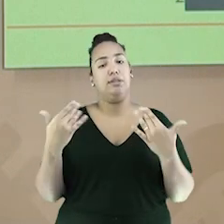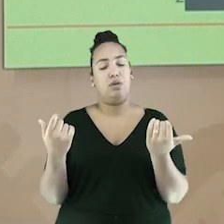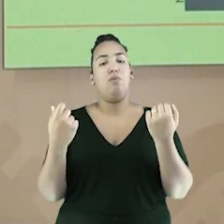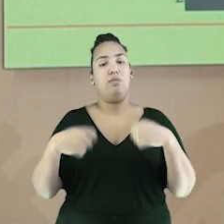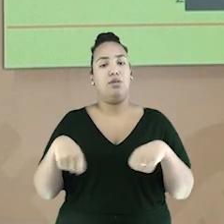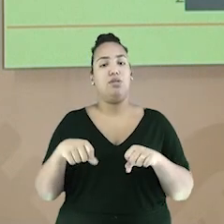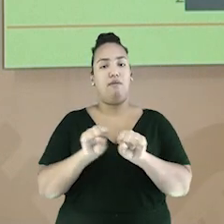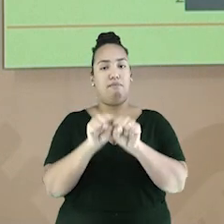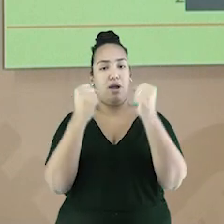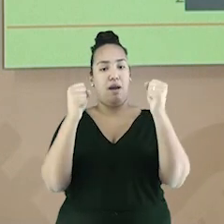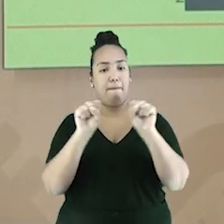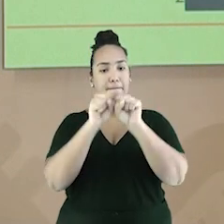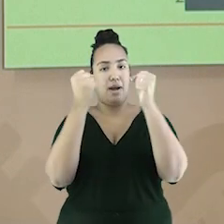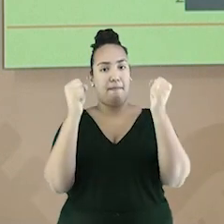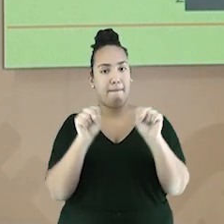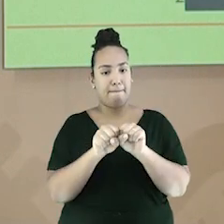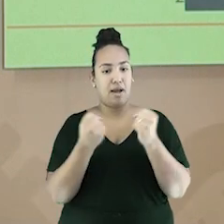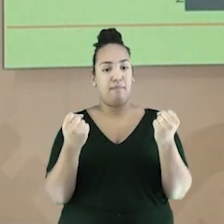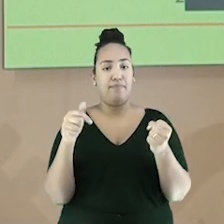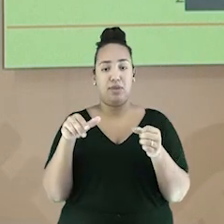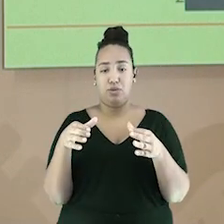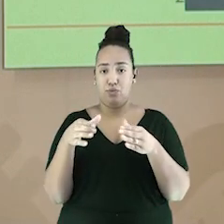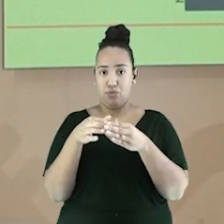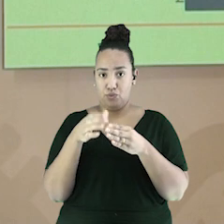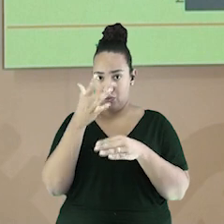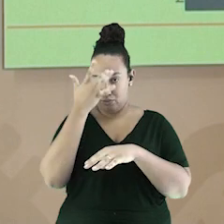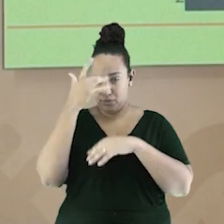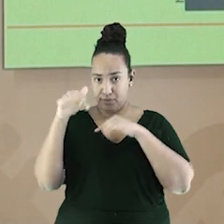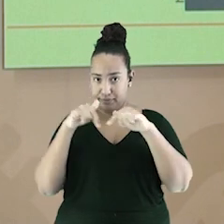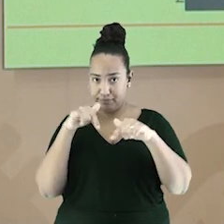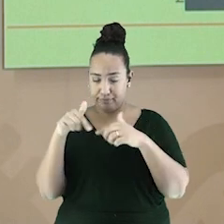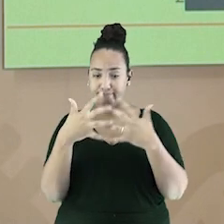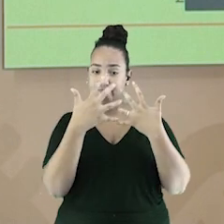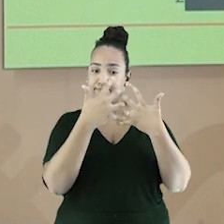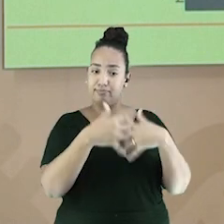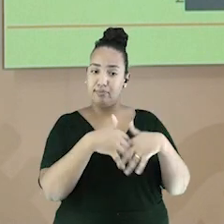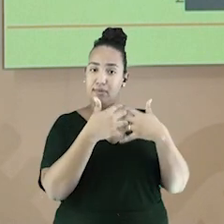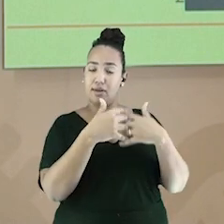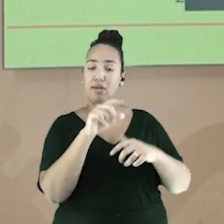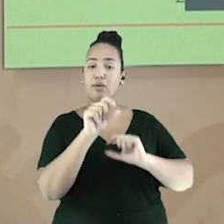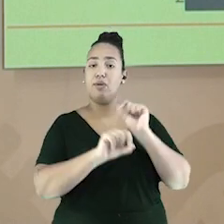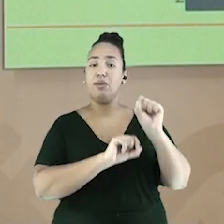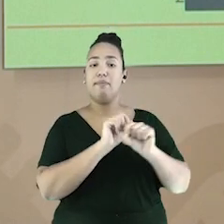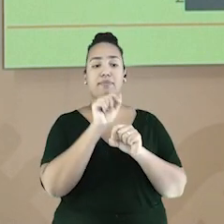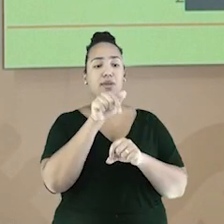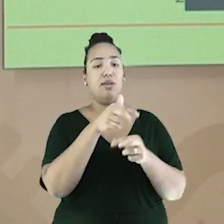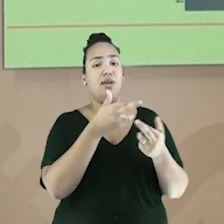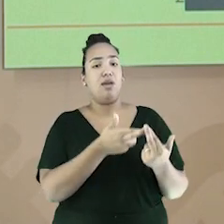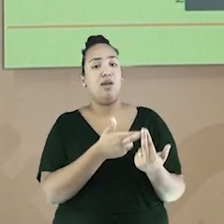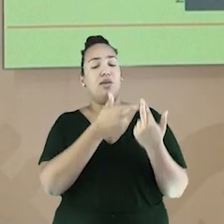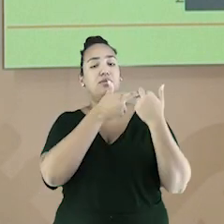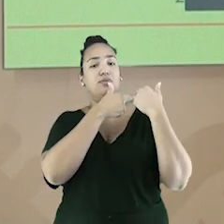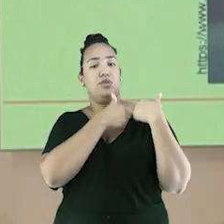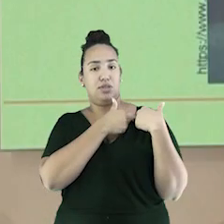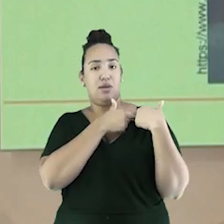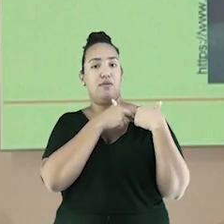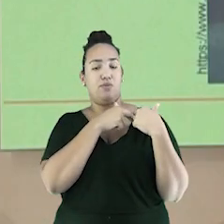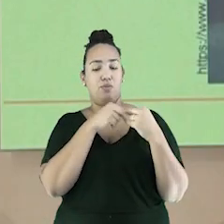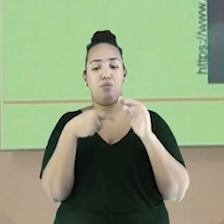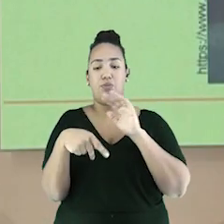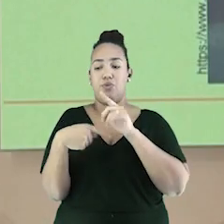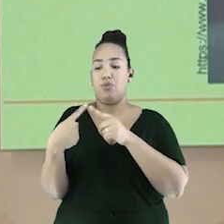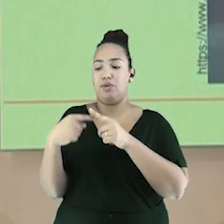máquinas se transformaram na principal responsável pela situação de exploração e desemprego em que se encontravam.